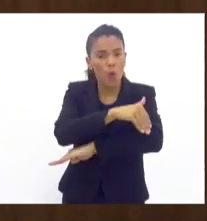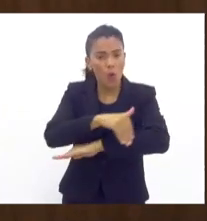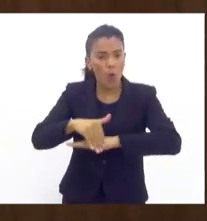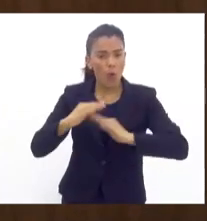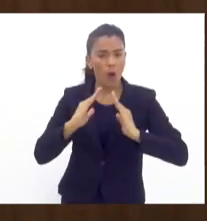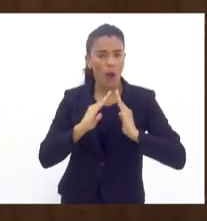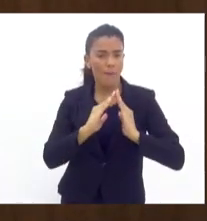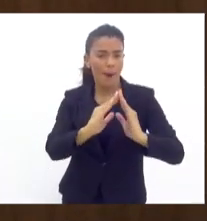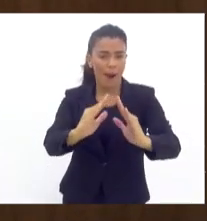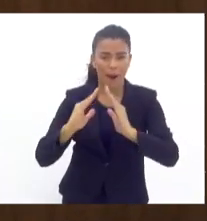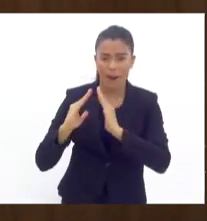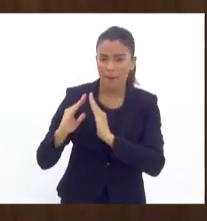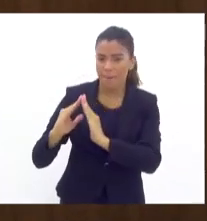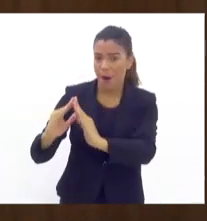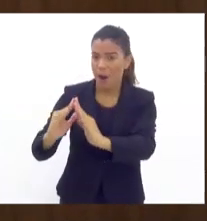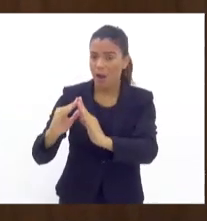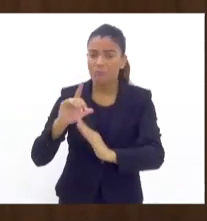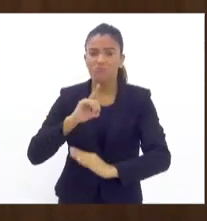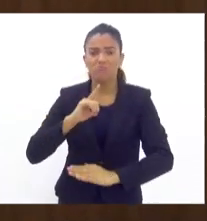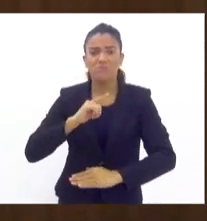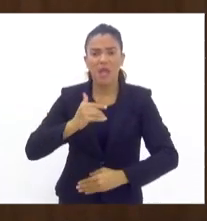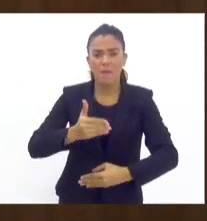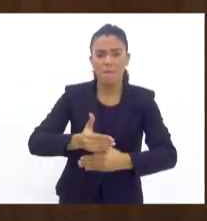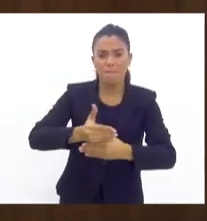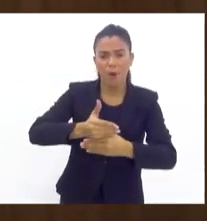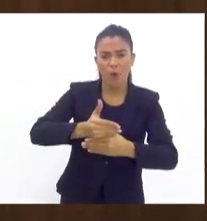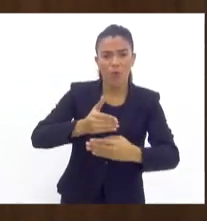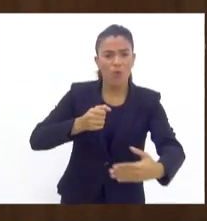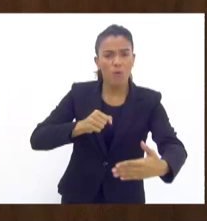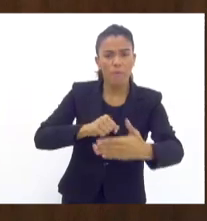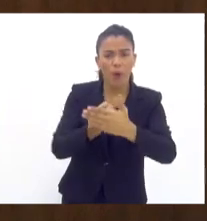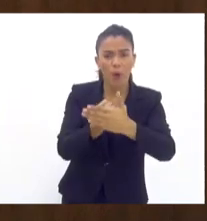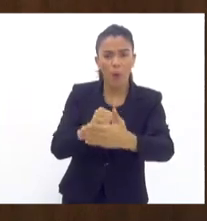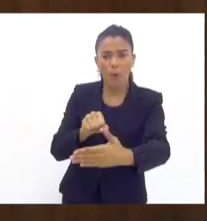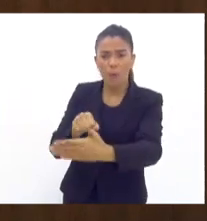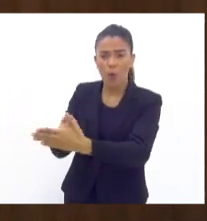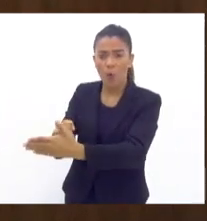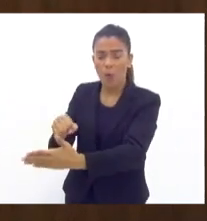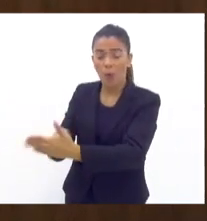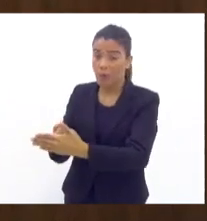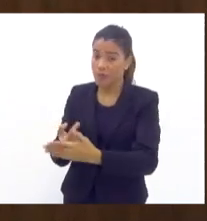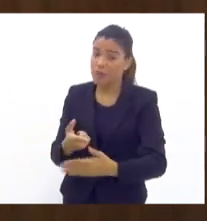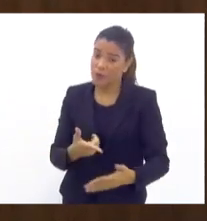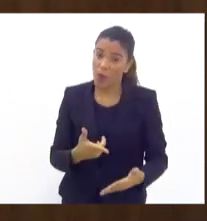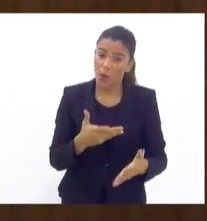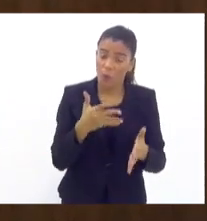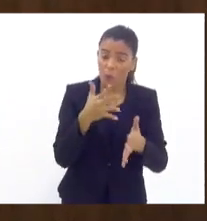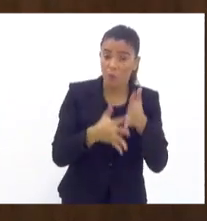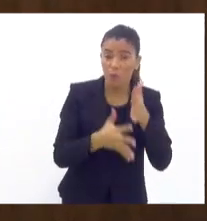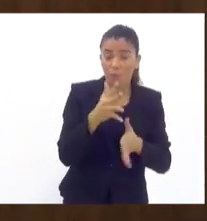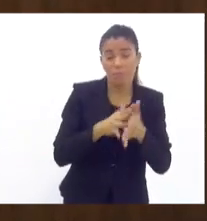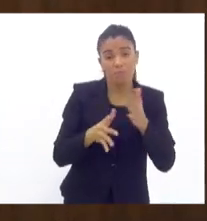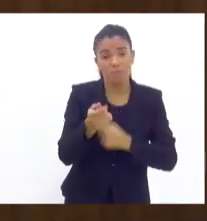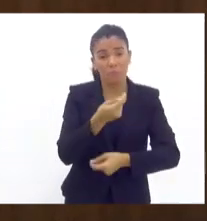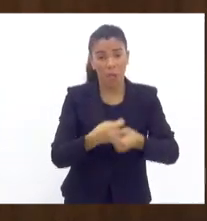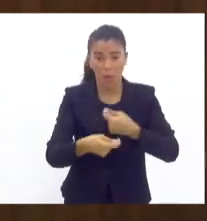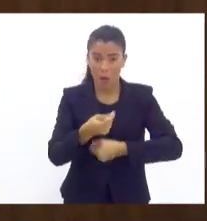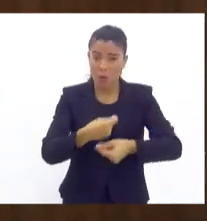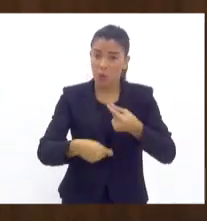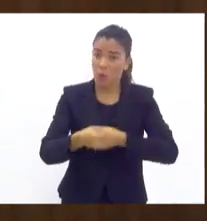nada, ter barricadas. Isso traz um impacto econômico imenso para a economia